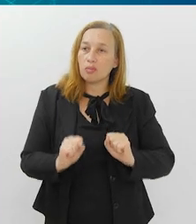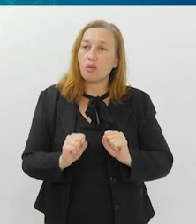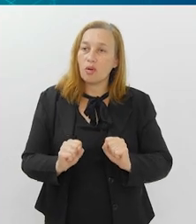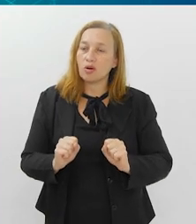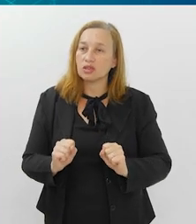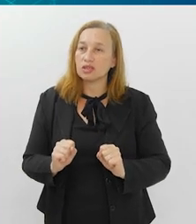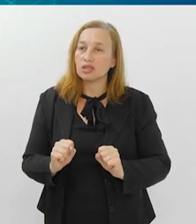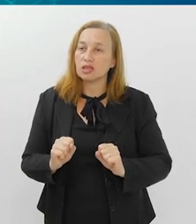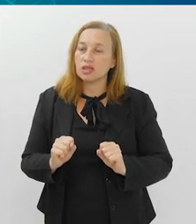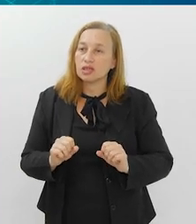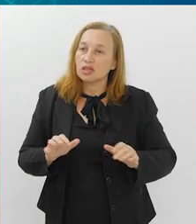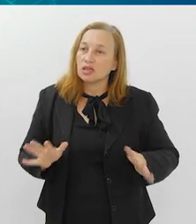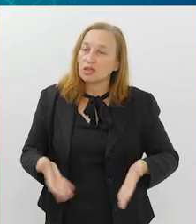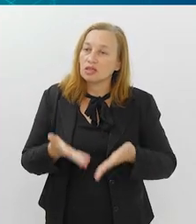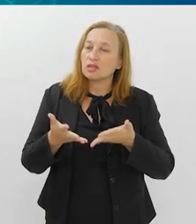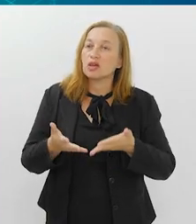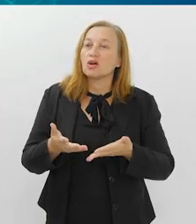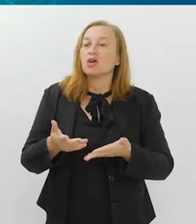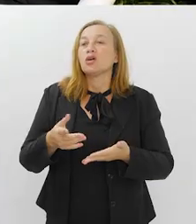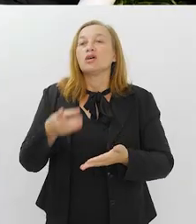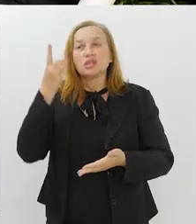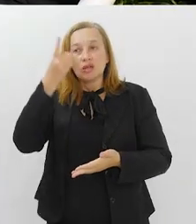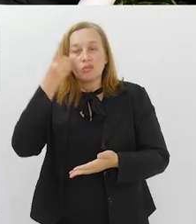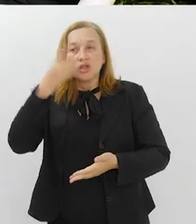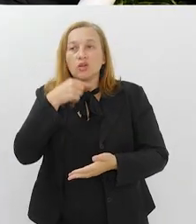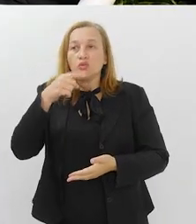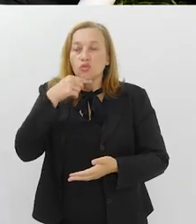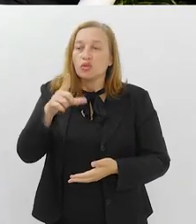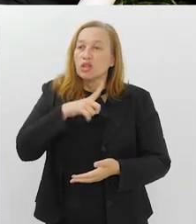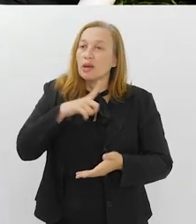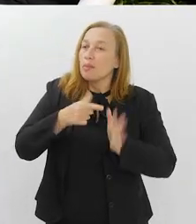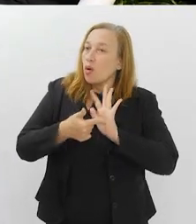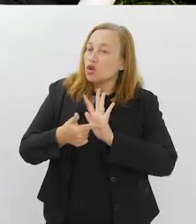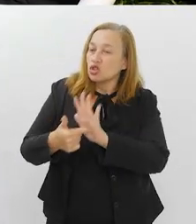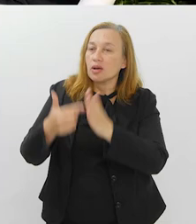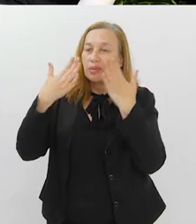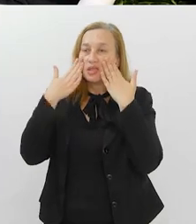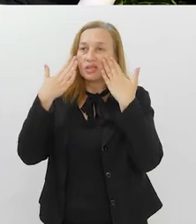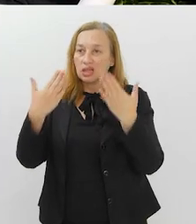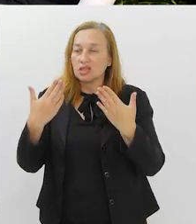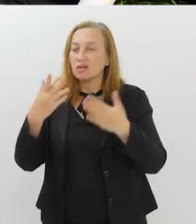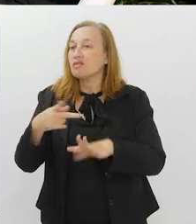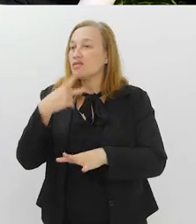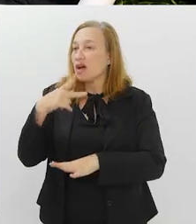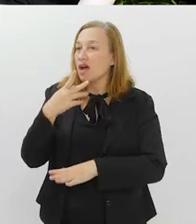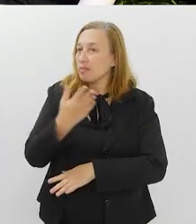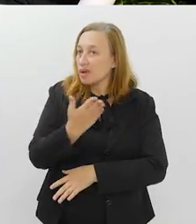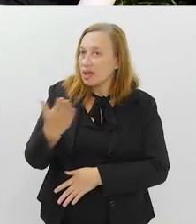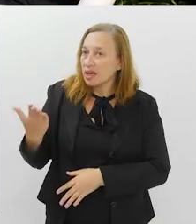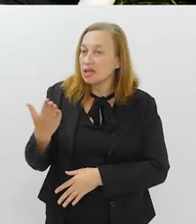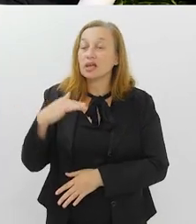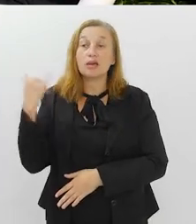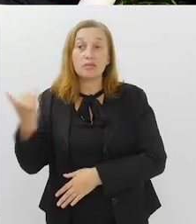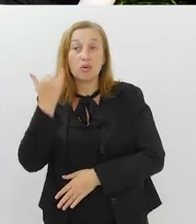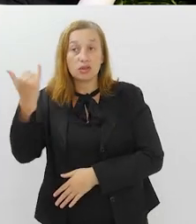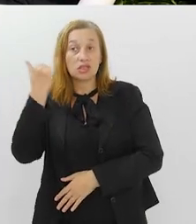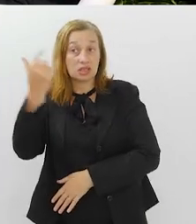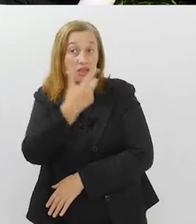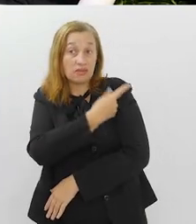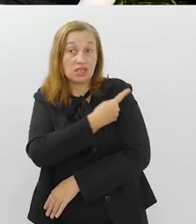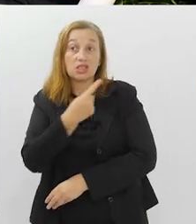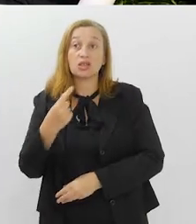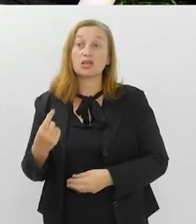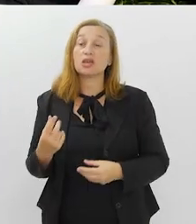pode também convencer deputados que estejam na dúvida sobre os benefícios, mostrar apresentações, falar para eles sobre a